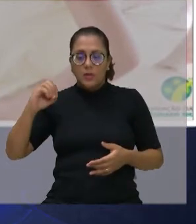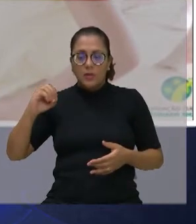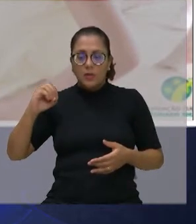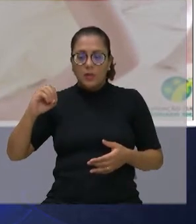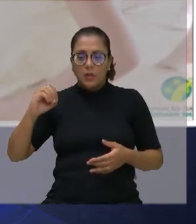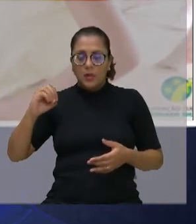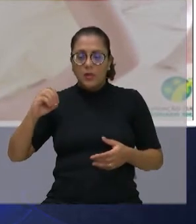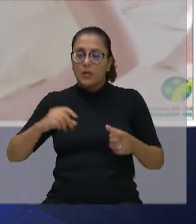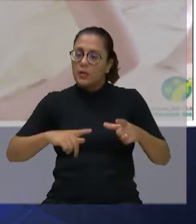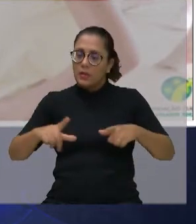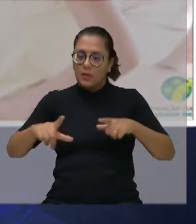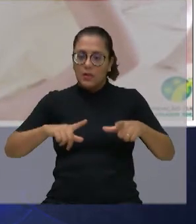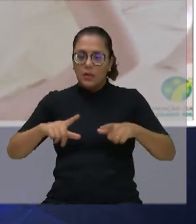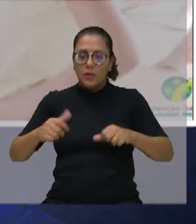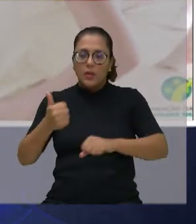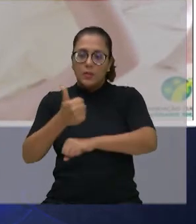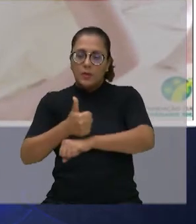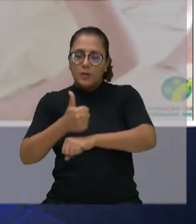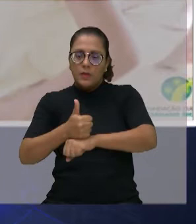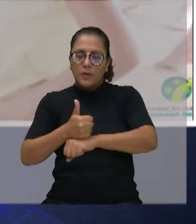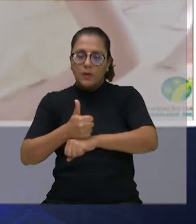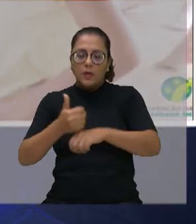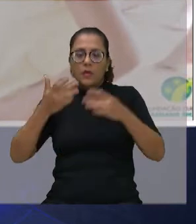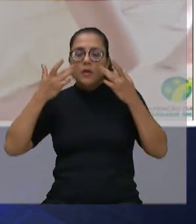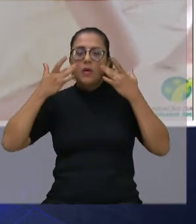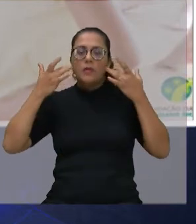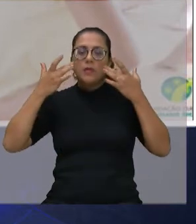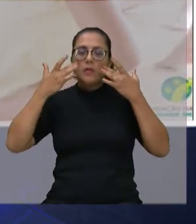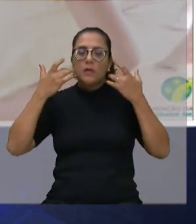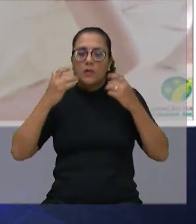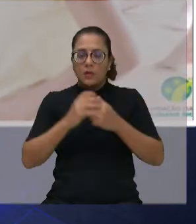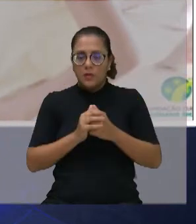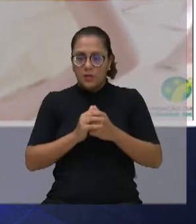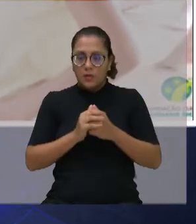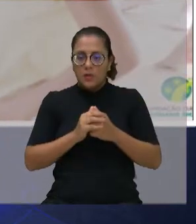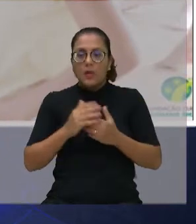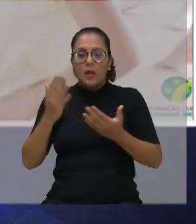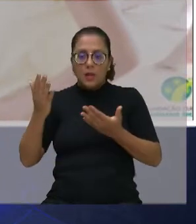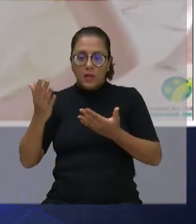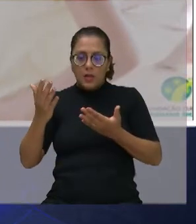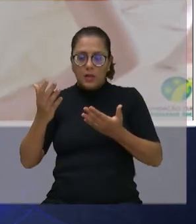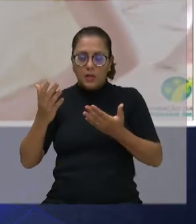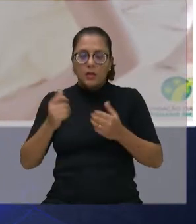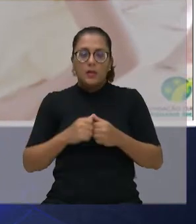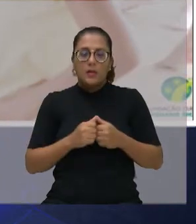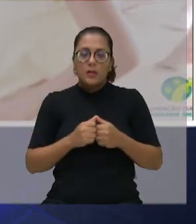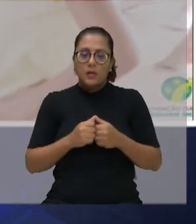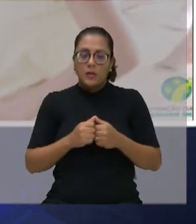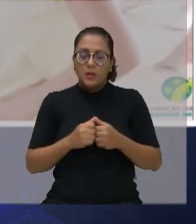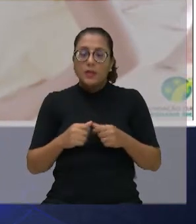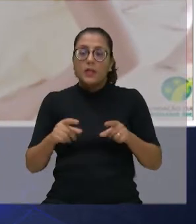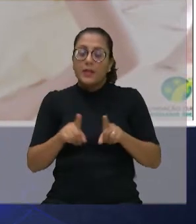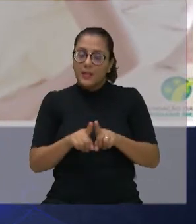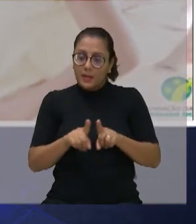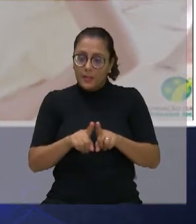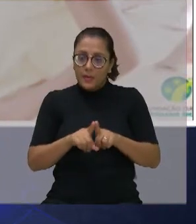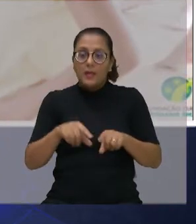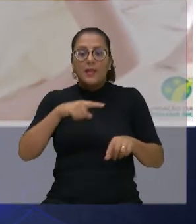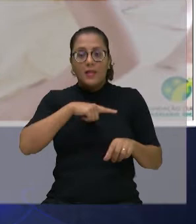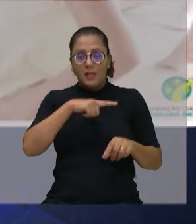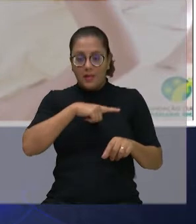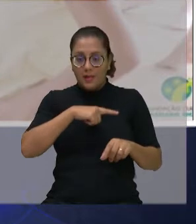os orientadores dos artistas nas oficinas e está aberta as inscrições